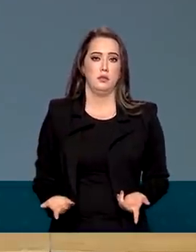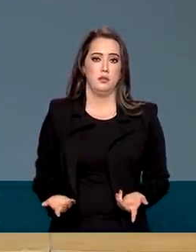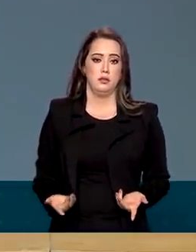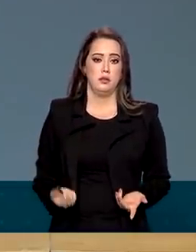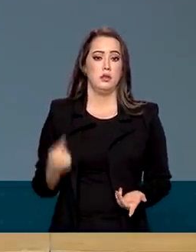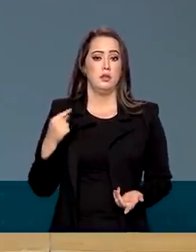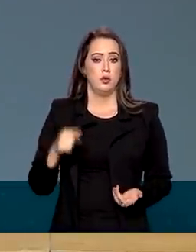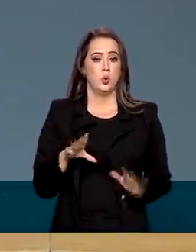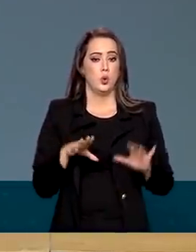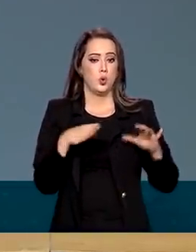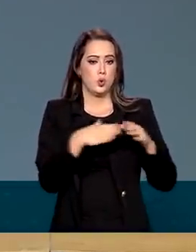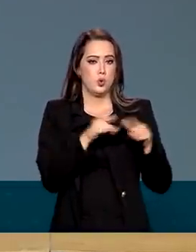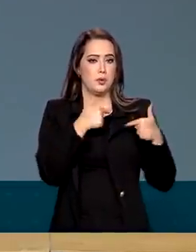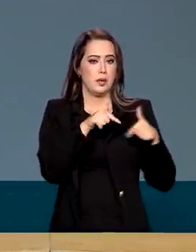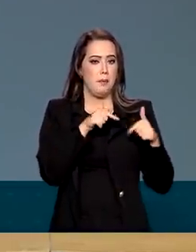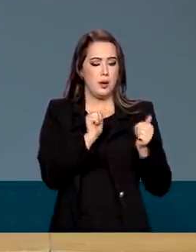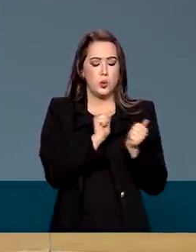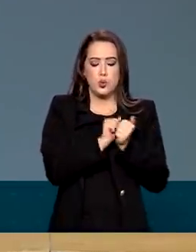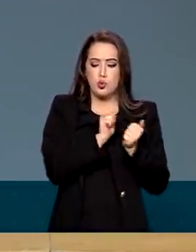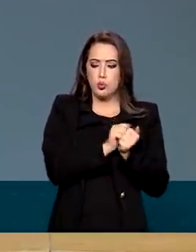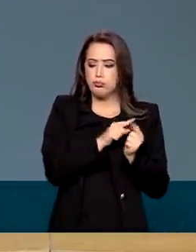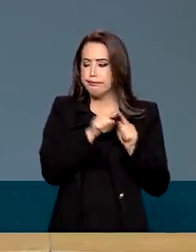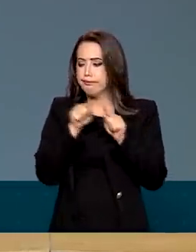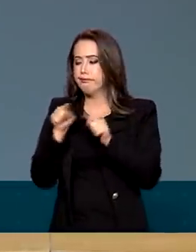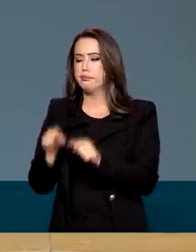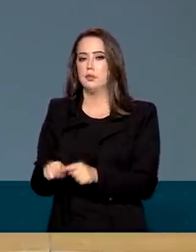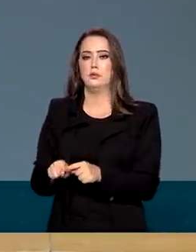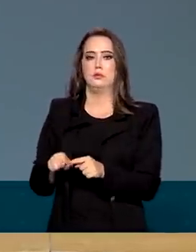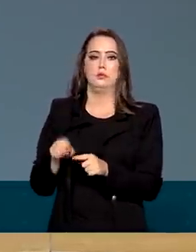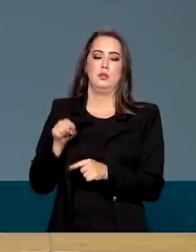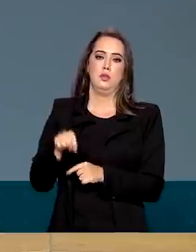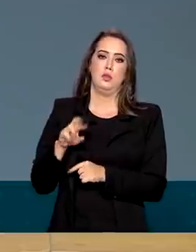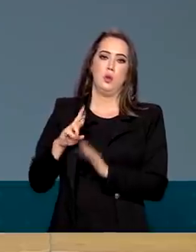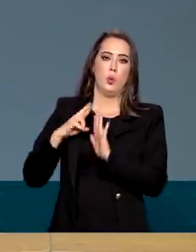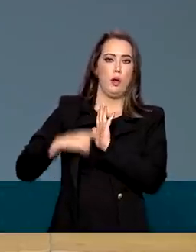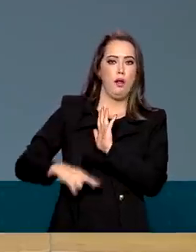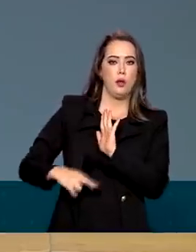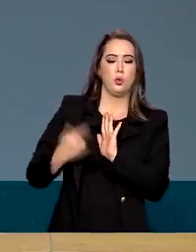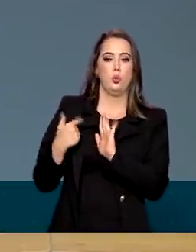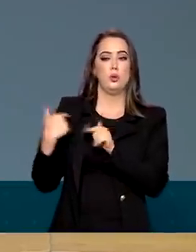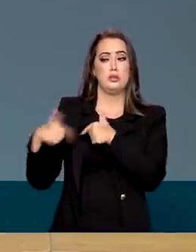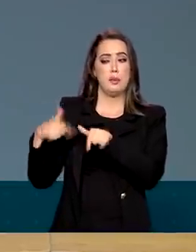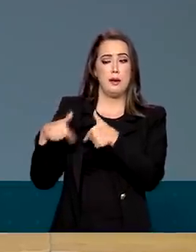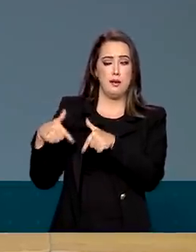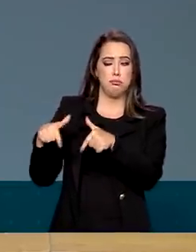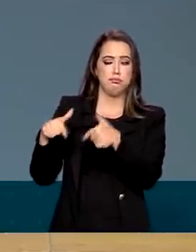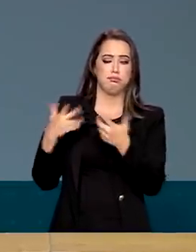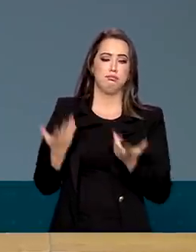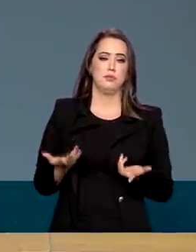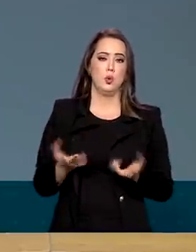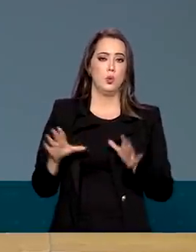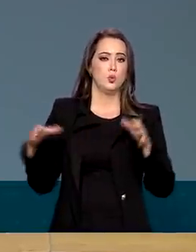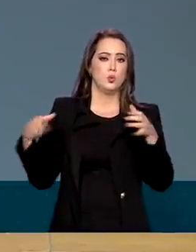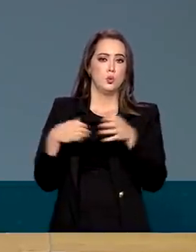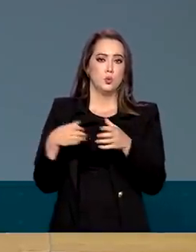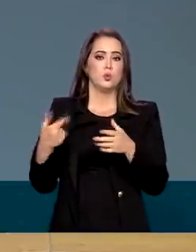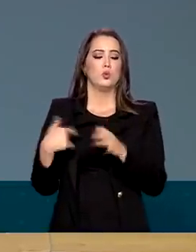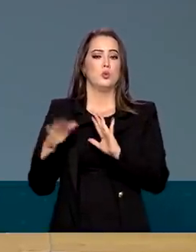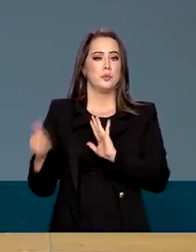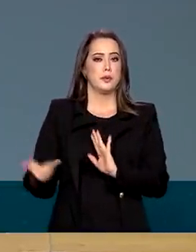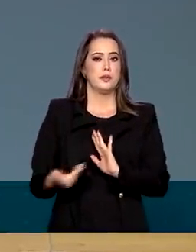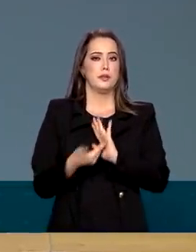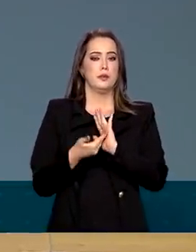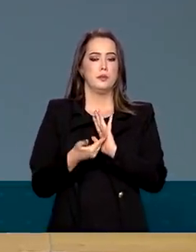Funchal e o Jefferson trabalharam com a equipe toda, com o relator, trabalharam com as equipes da Câmara,